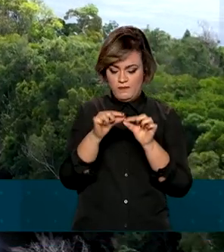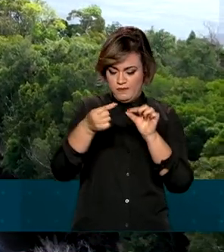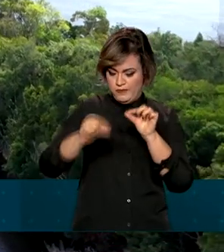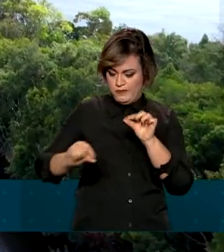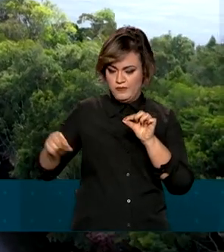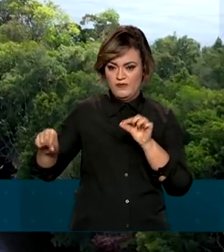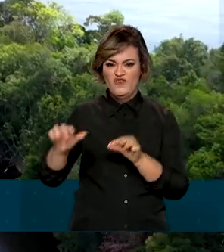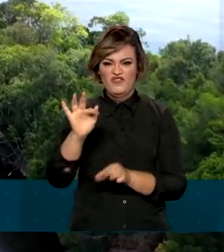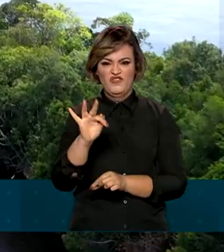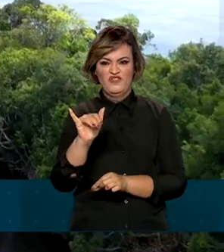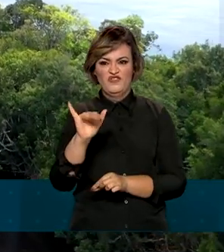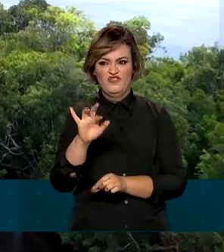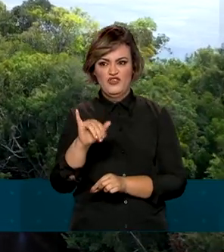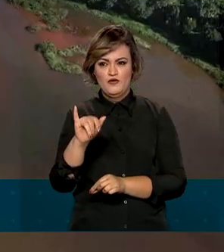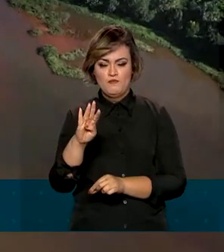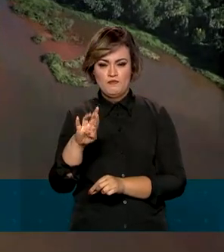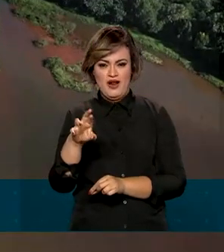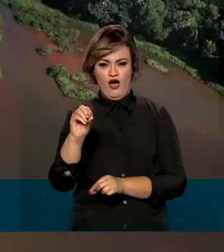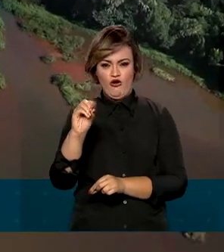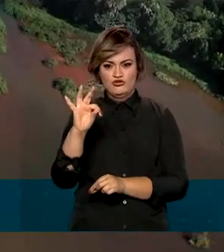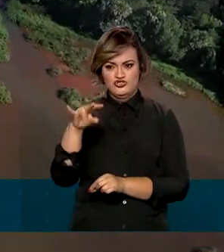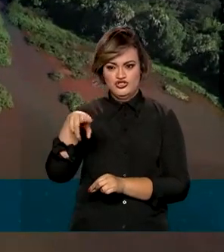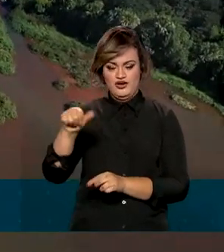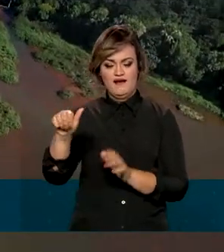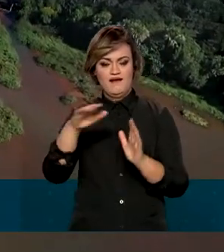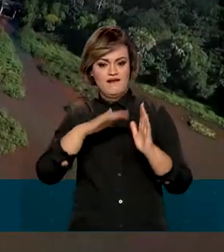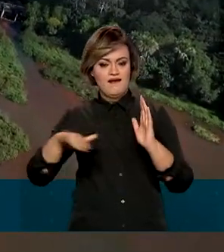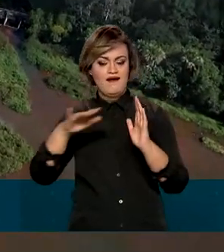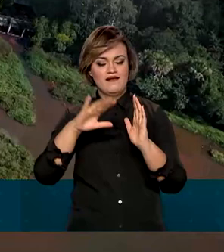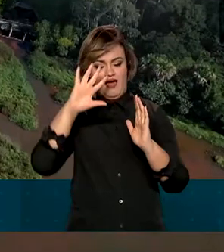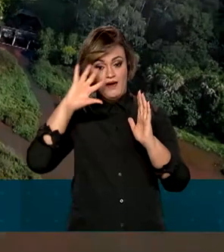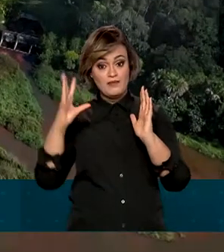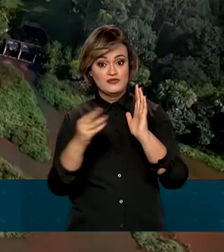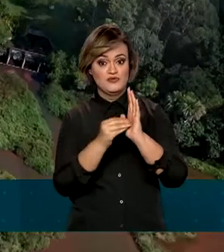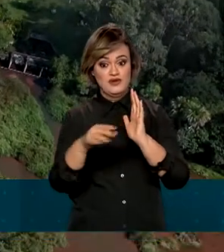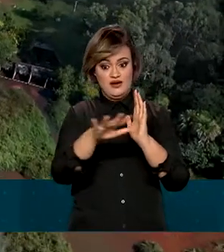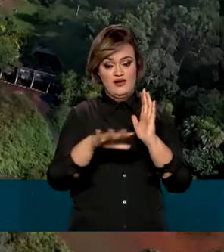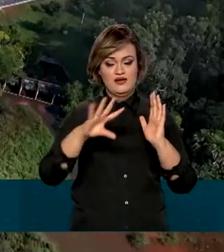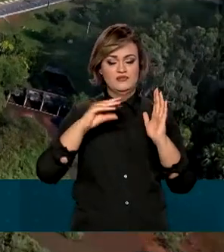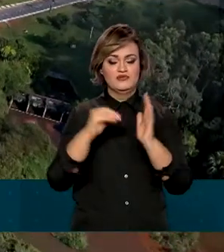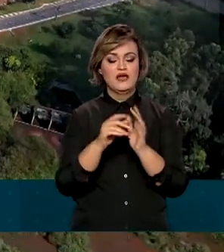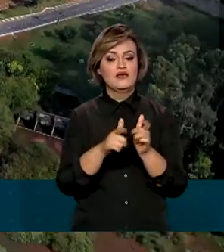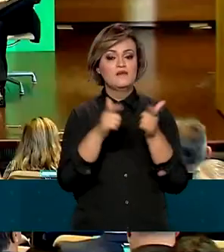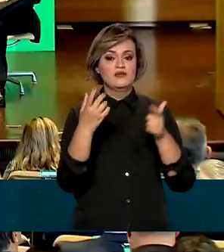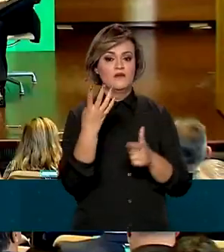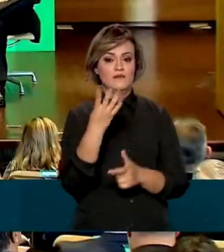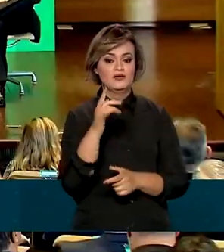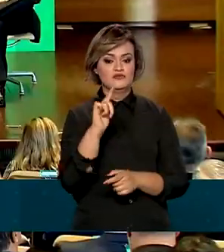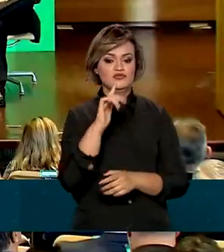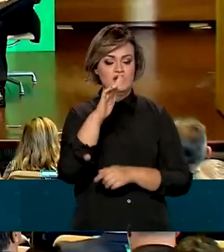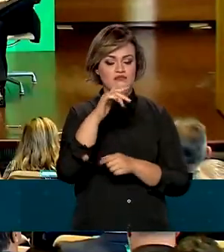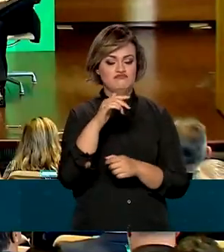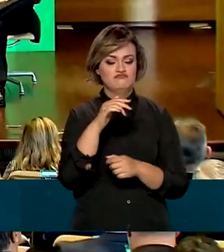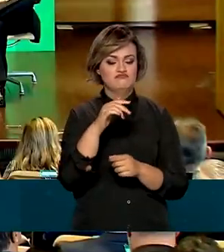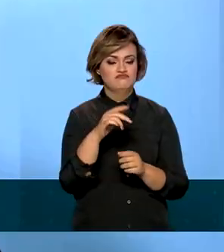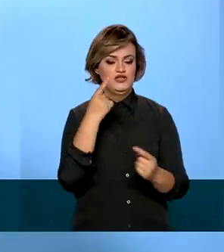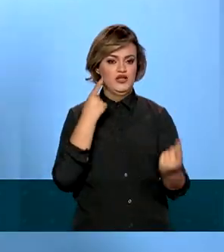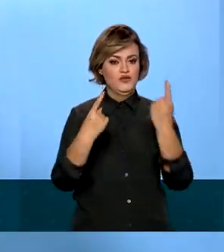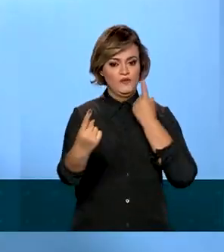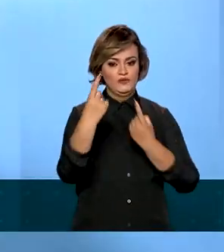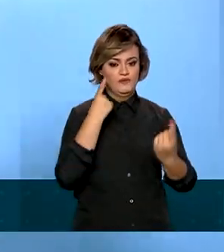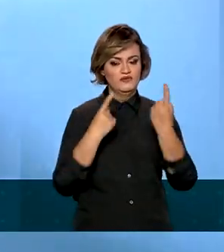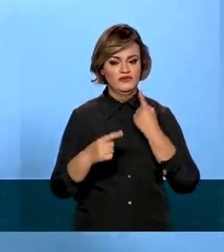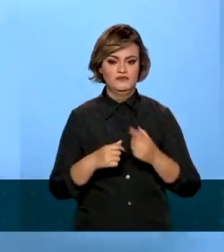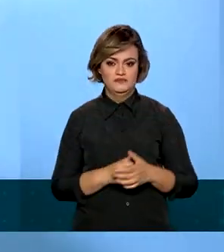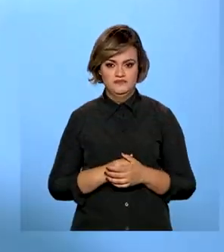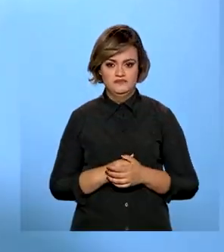ótica na região amazônica e ampliar a cobertura do 4G em rodovias. O Brasil agora está sendo visto